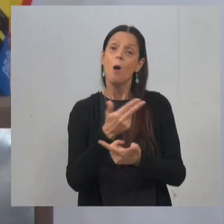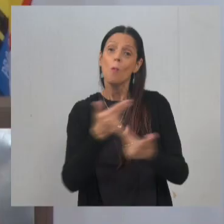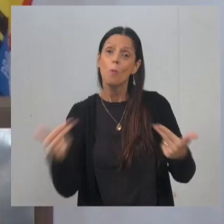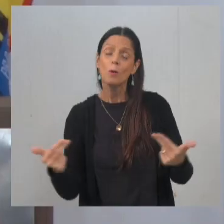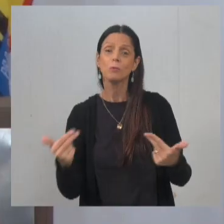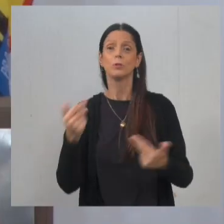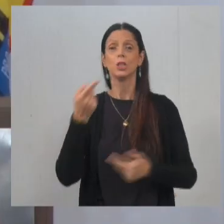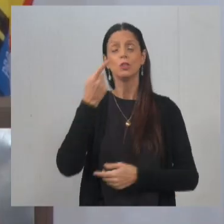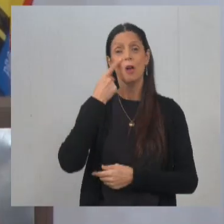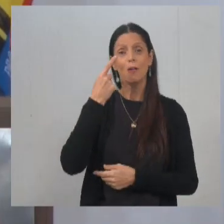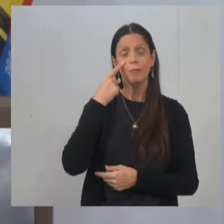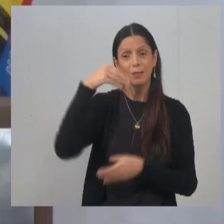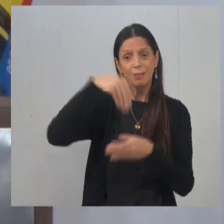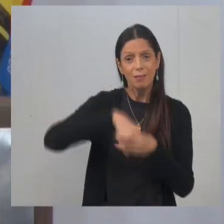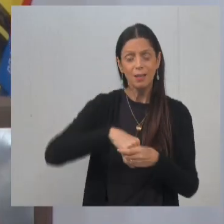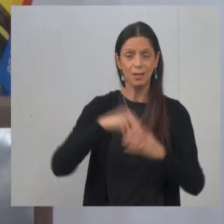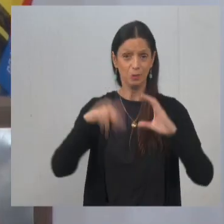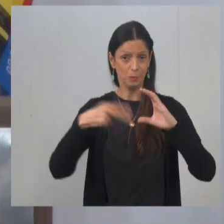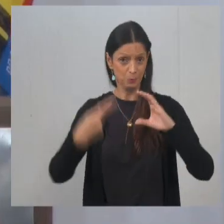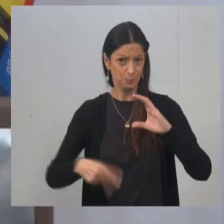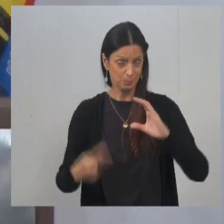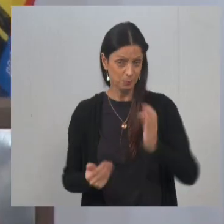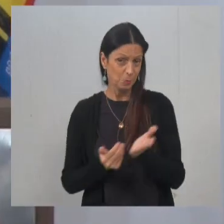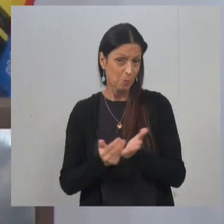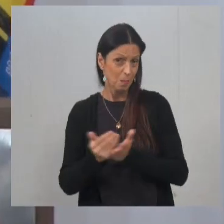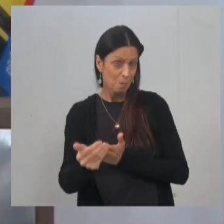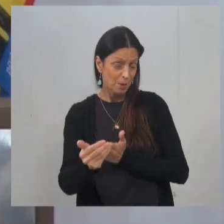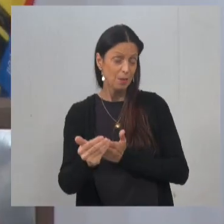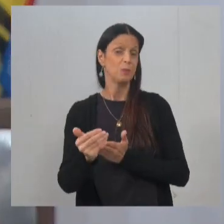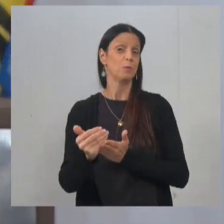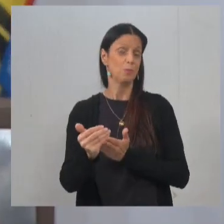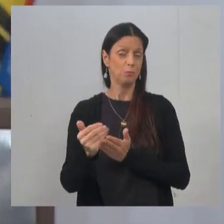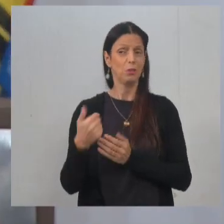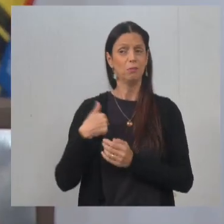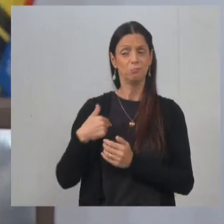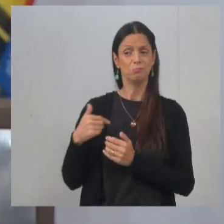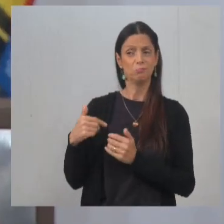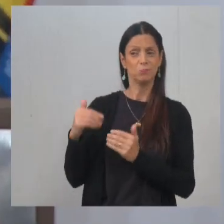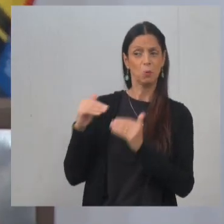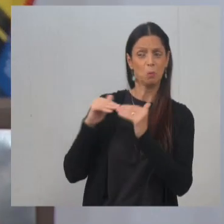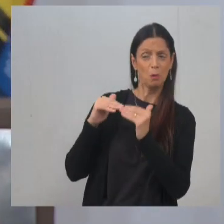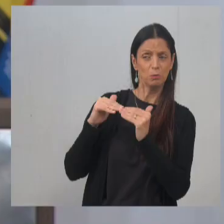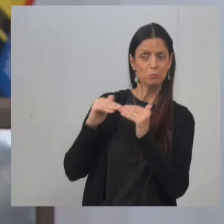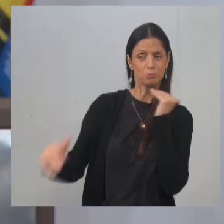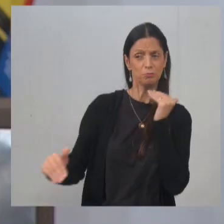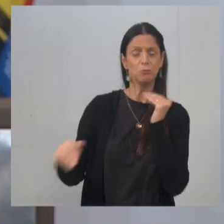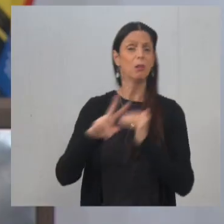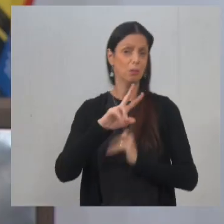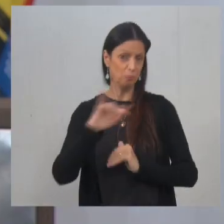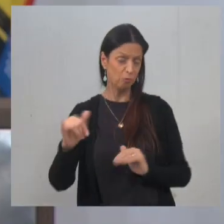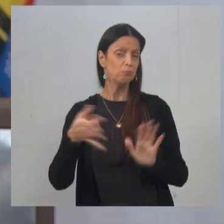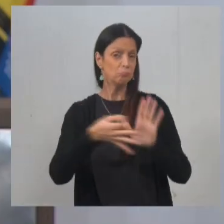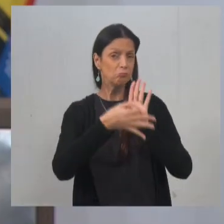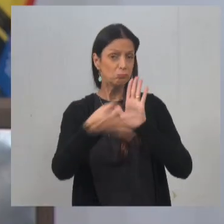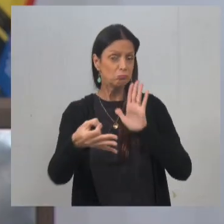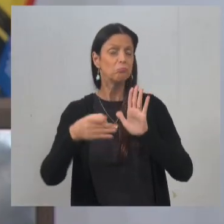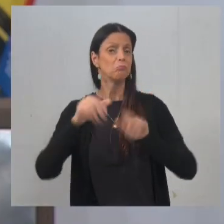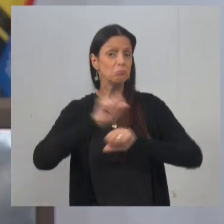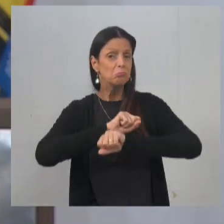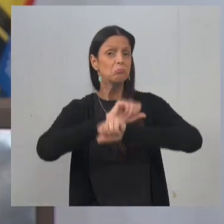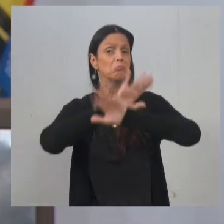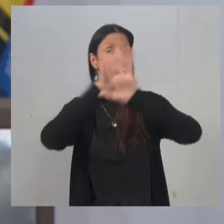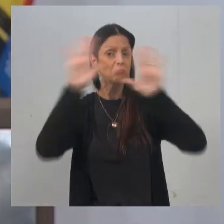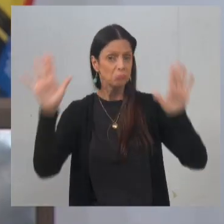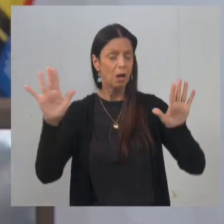ouvindo, que eu vi hoje nessa casa, aqui no começo da tarde, que eu não concordo e que eu vou me posicionar ideologicamente de uma forma mais clara, mais